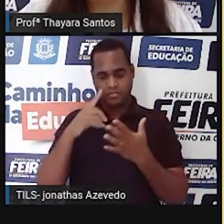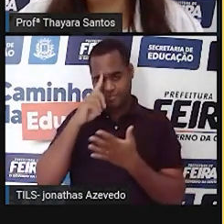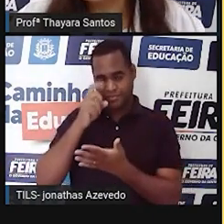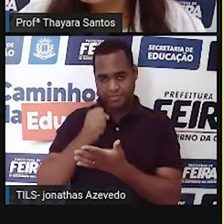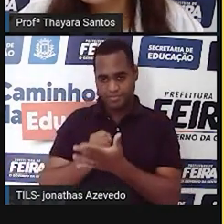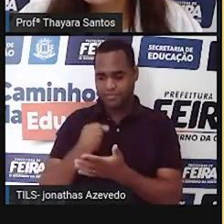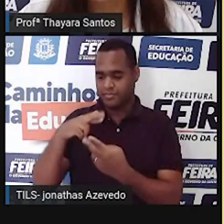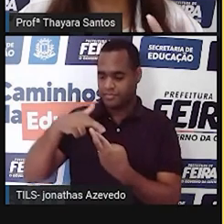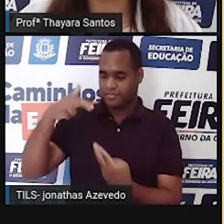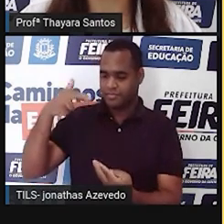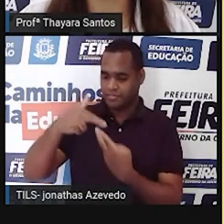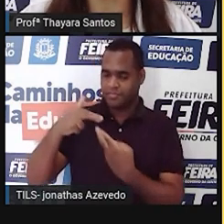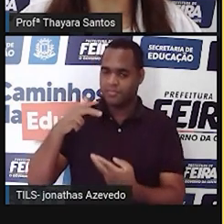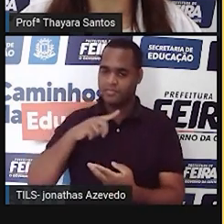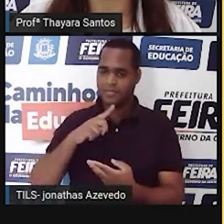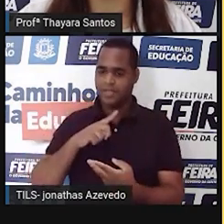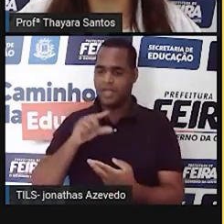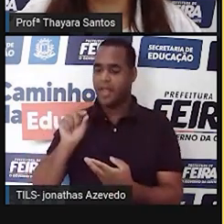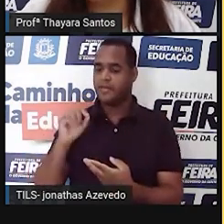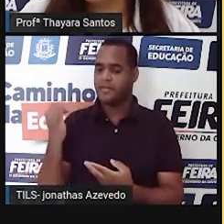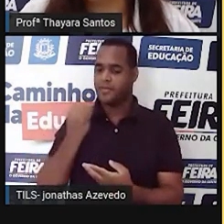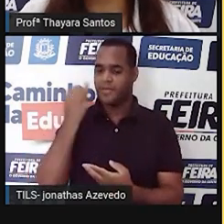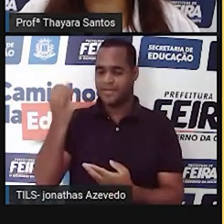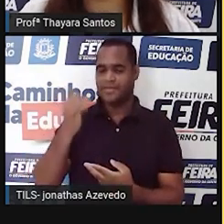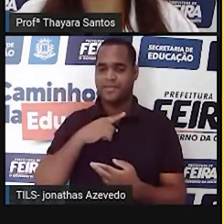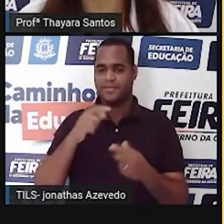genético. Por isso que ele é tão importante.